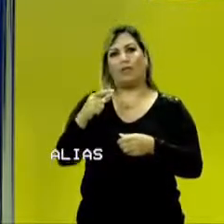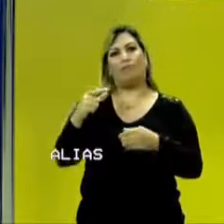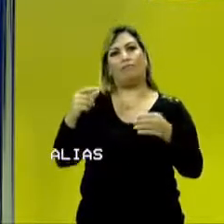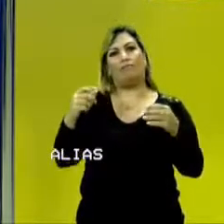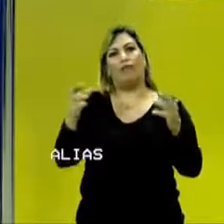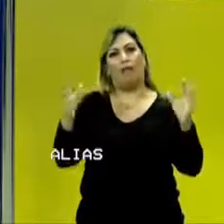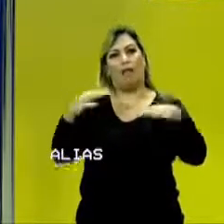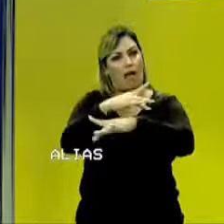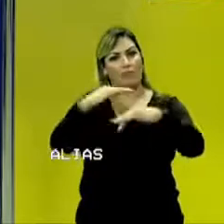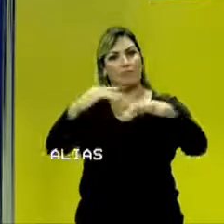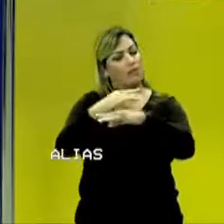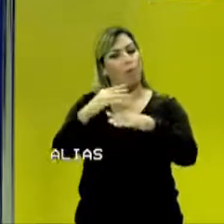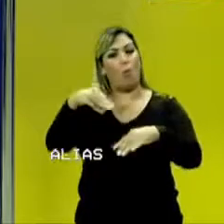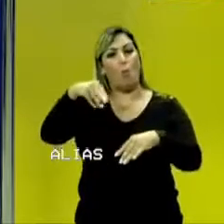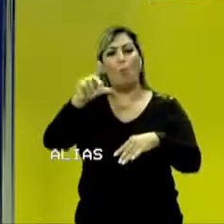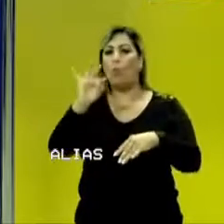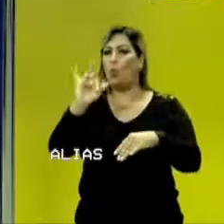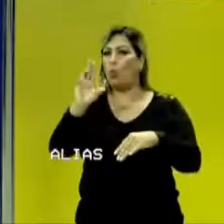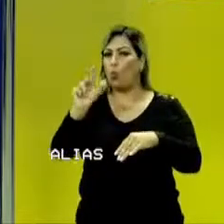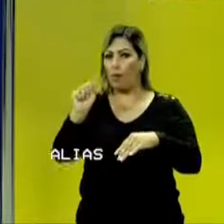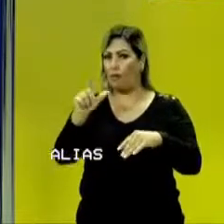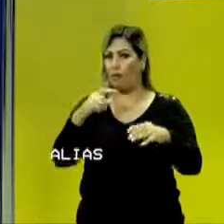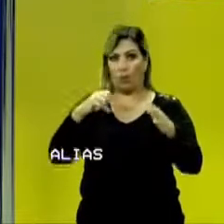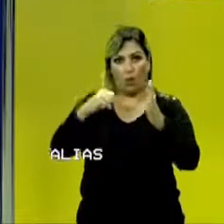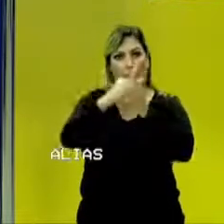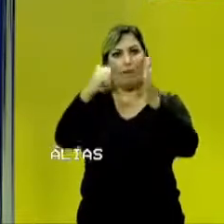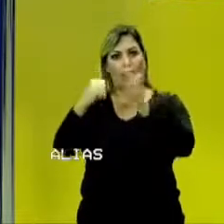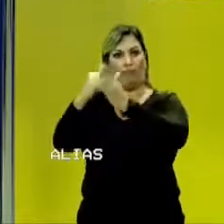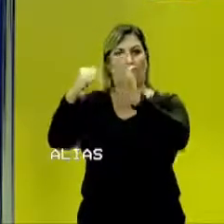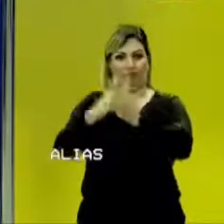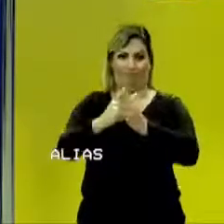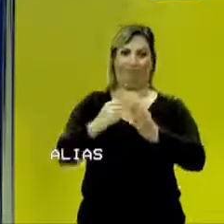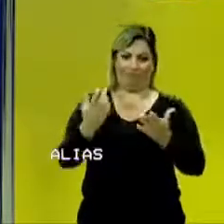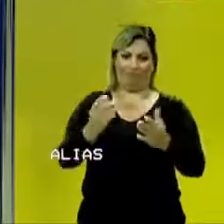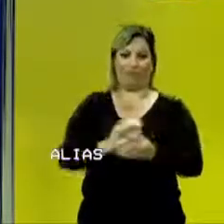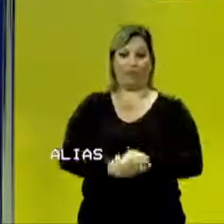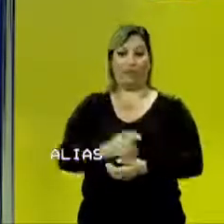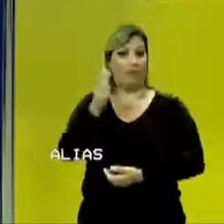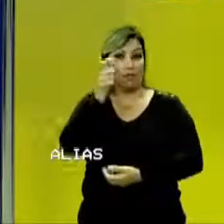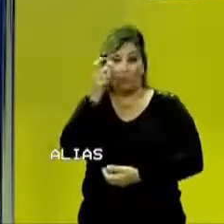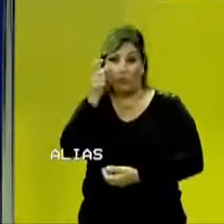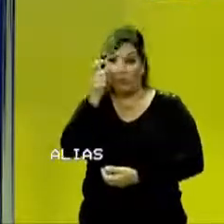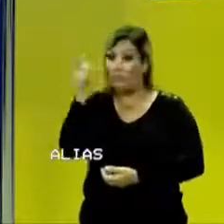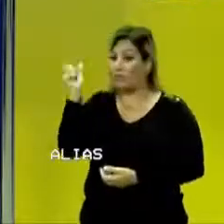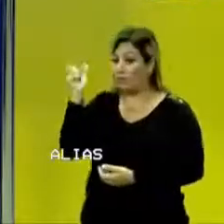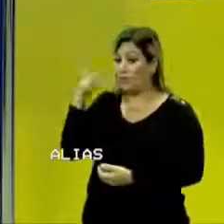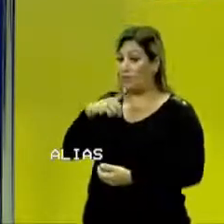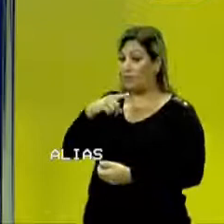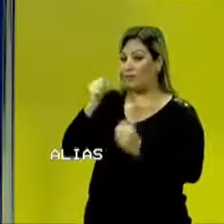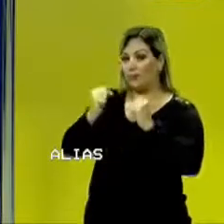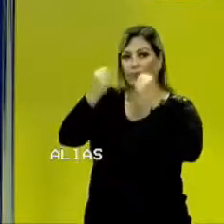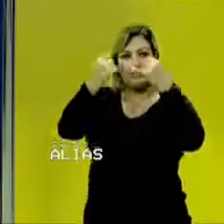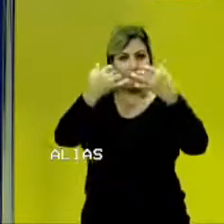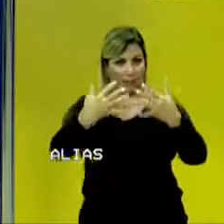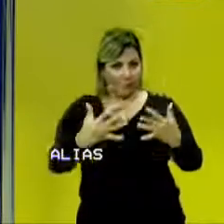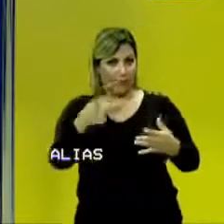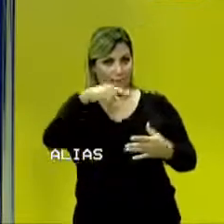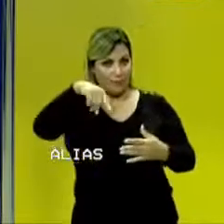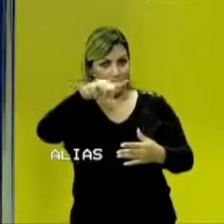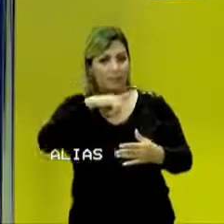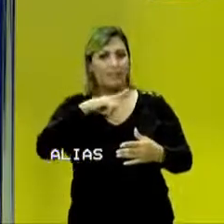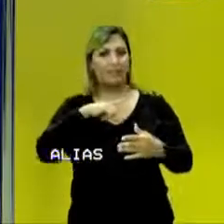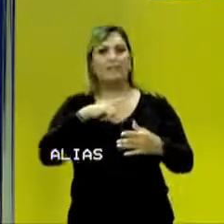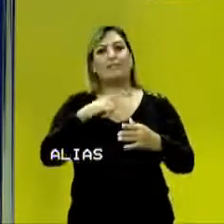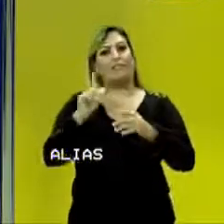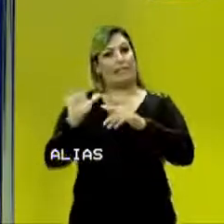mútuas, exceto durante as colisões. Pois bem, com essas observações, eu posso o Falar para vocês, que